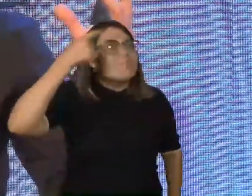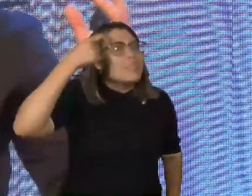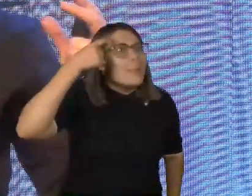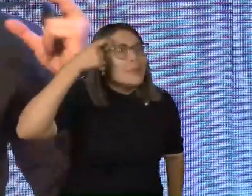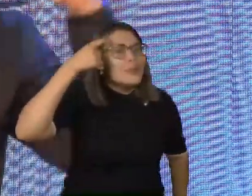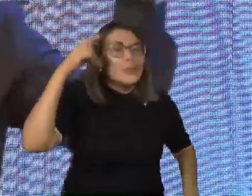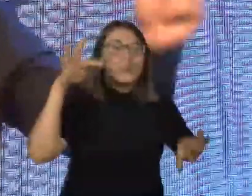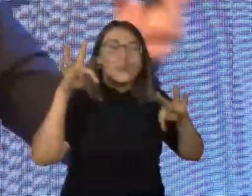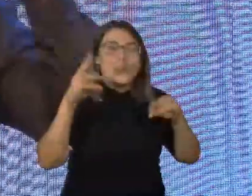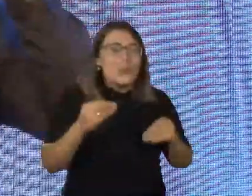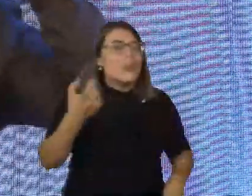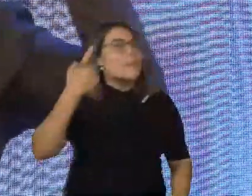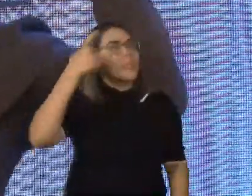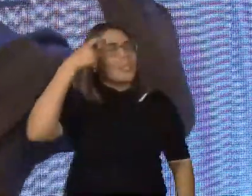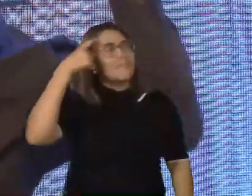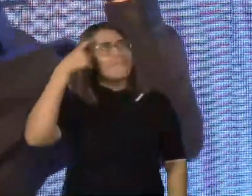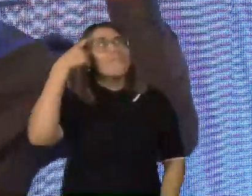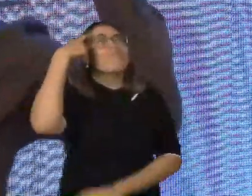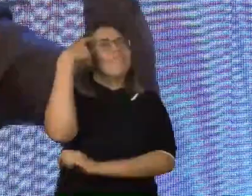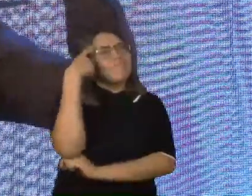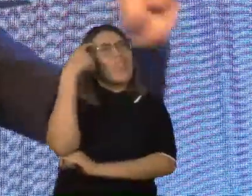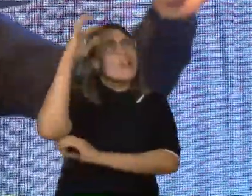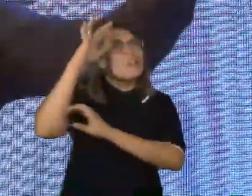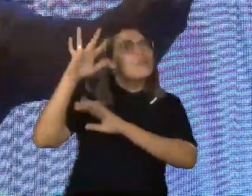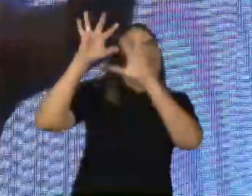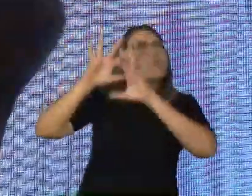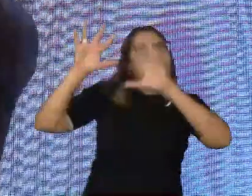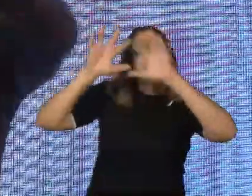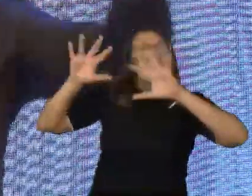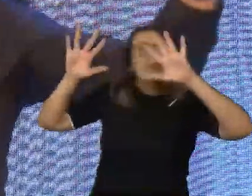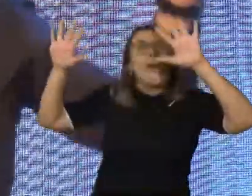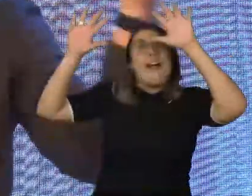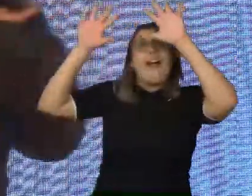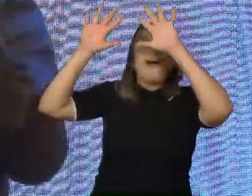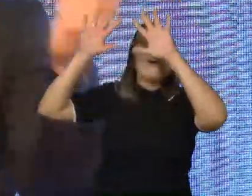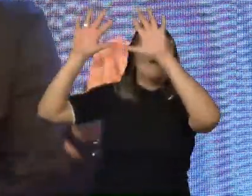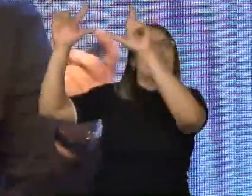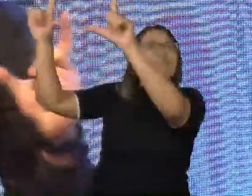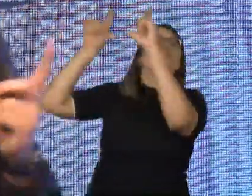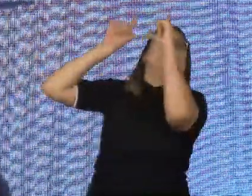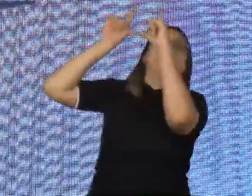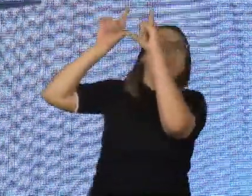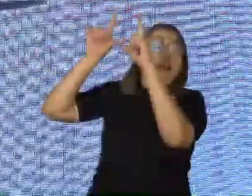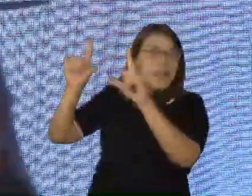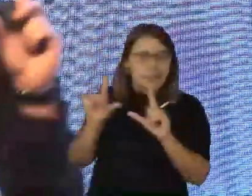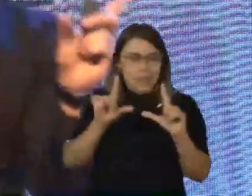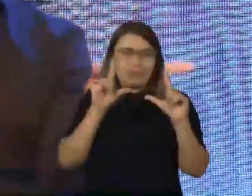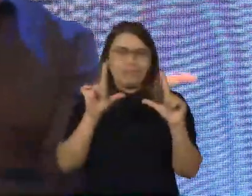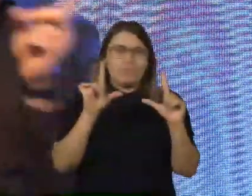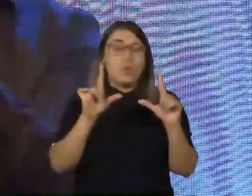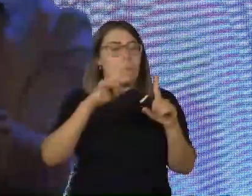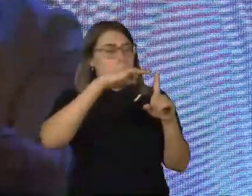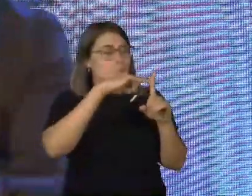Pensamentos são ações que a gente tem, que a gente pensa, imagina algo, que vai criar uma imagem, a construção de uma imagem. E essa imagem, tanto